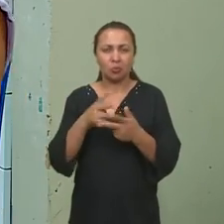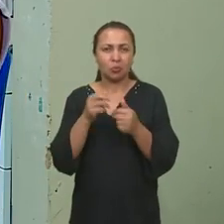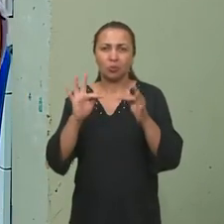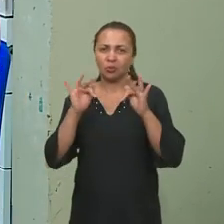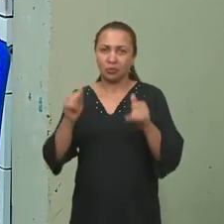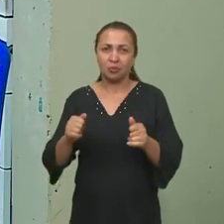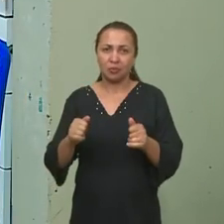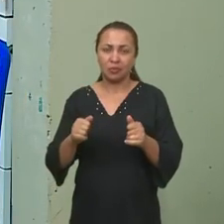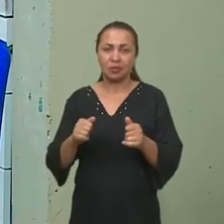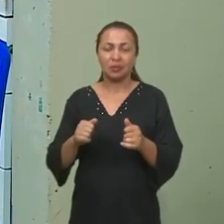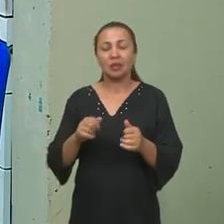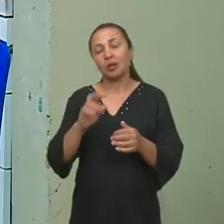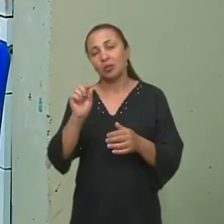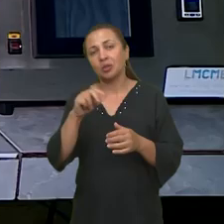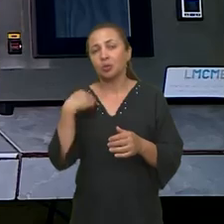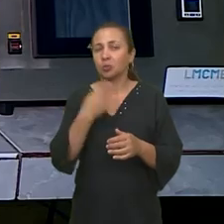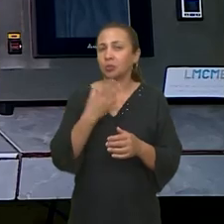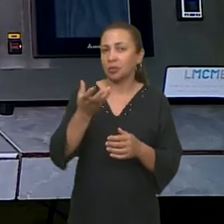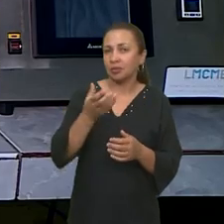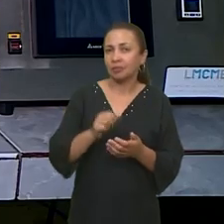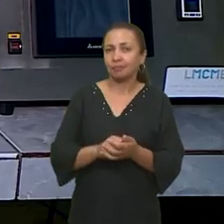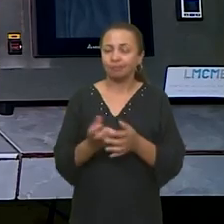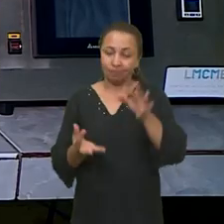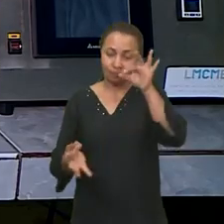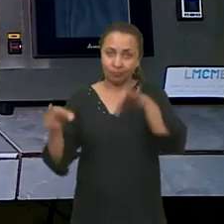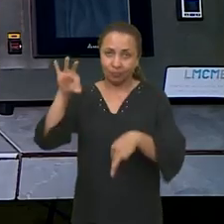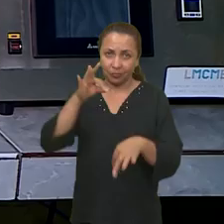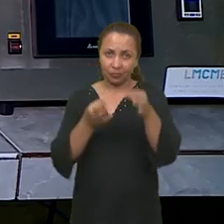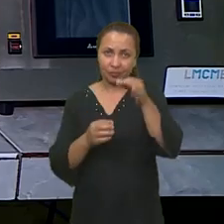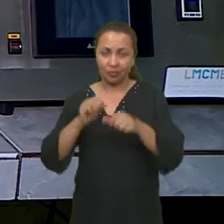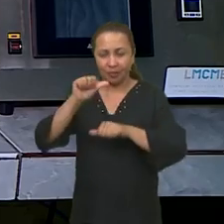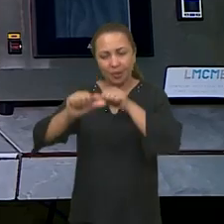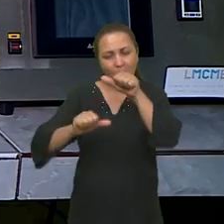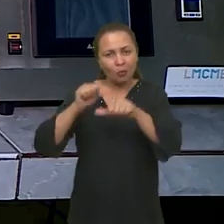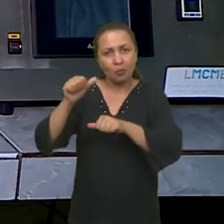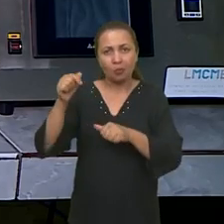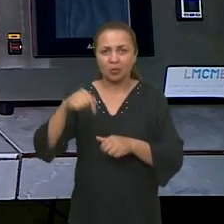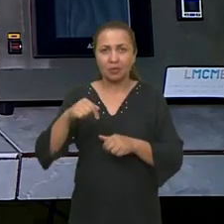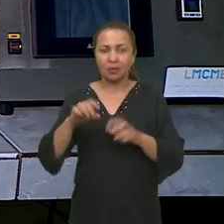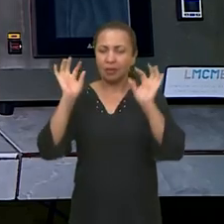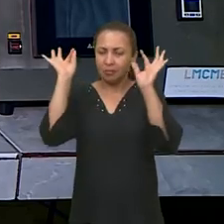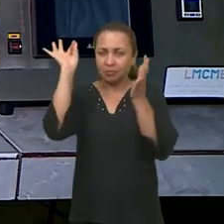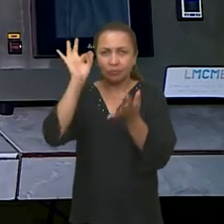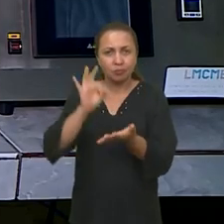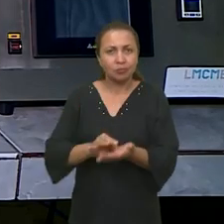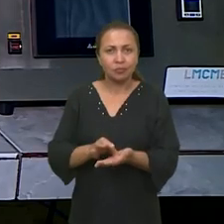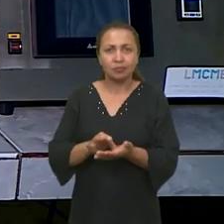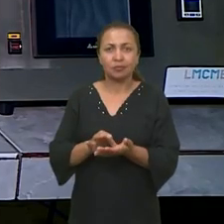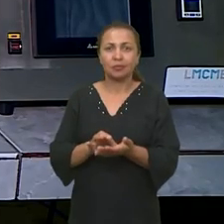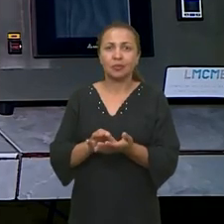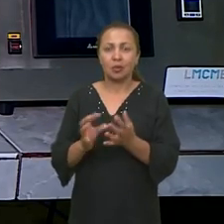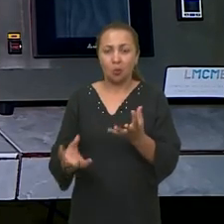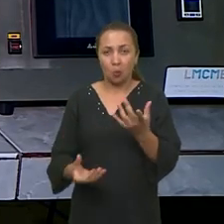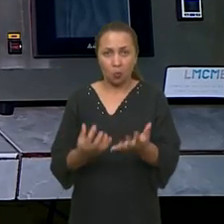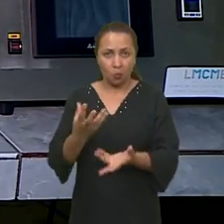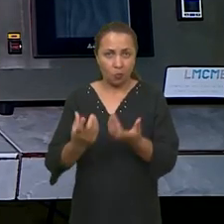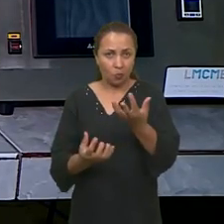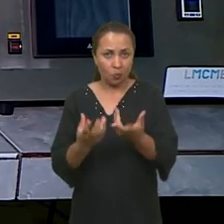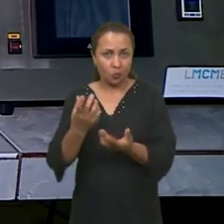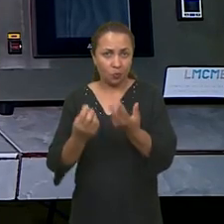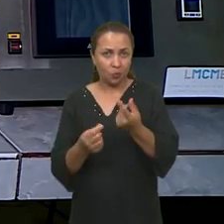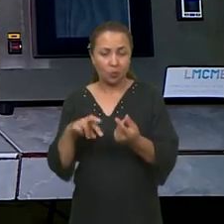as propriedades que a gente tem interesse. No laboratório, nós desenvolvemos aqui, especificamente com os fornos,